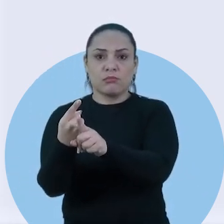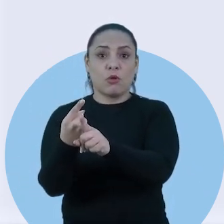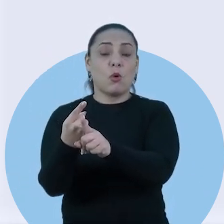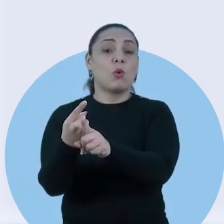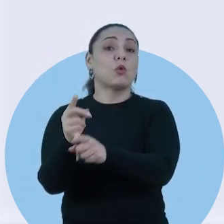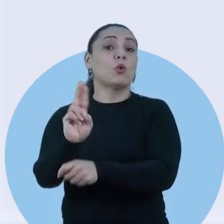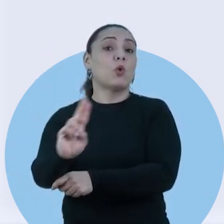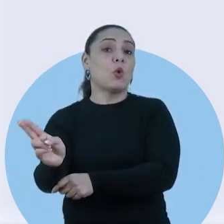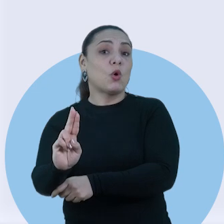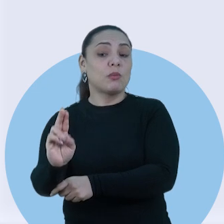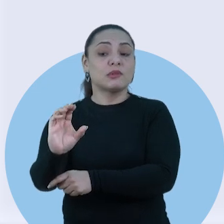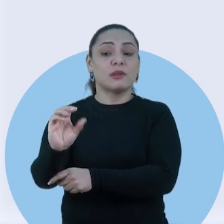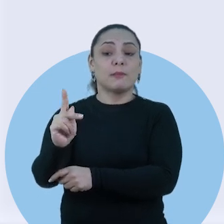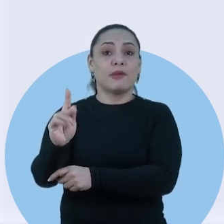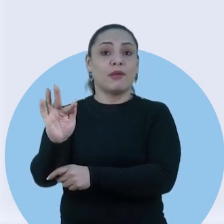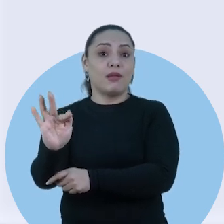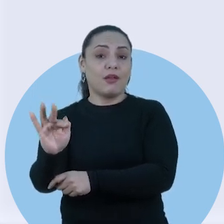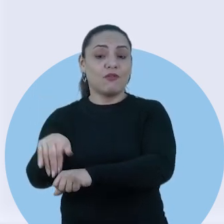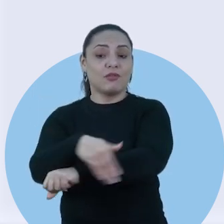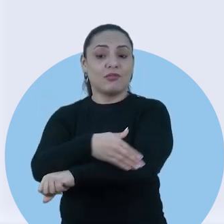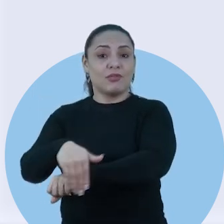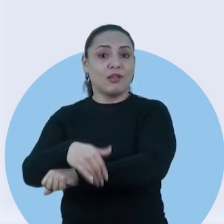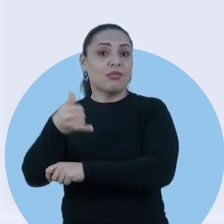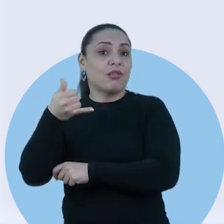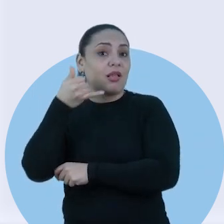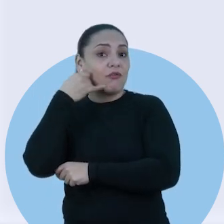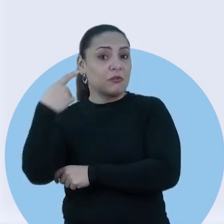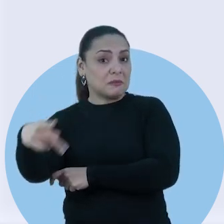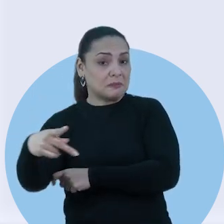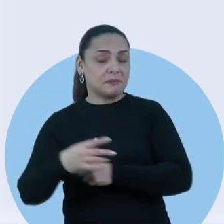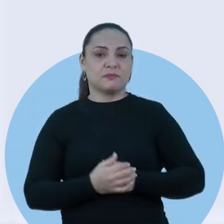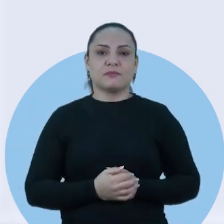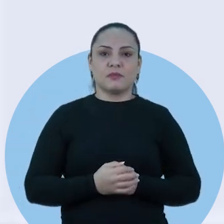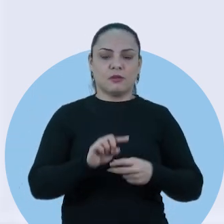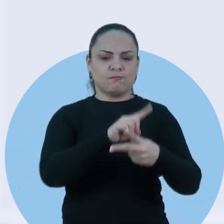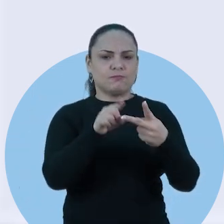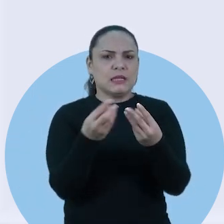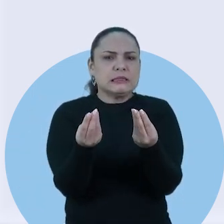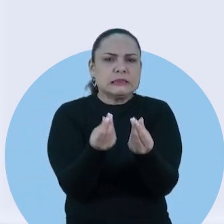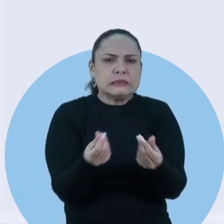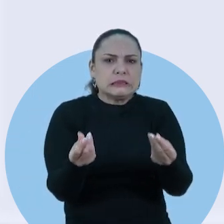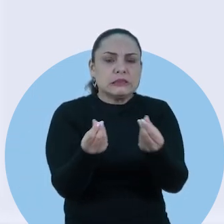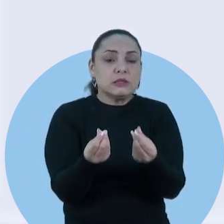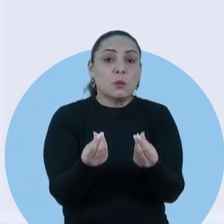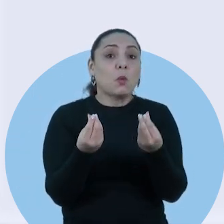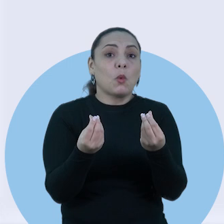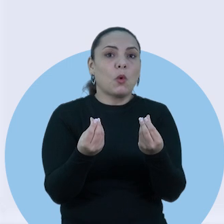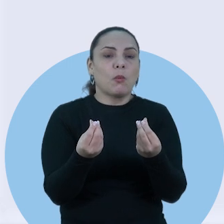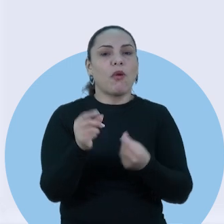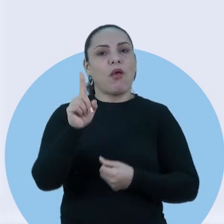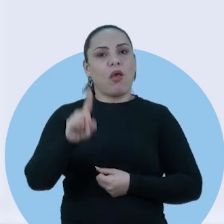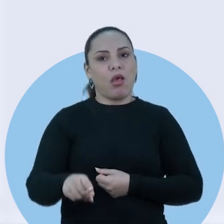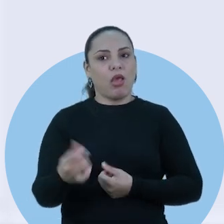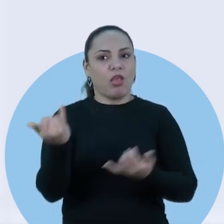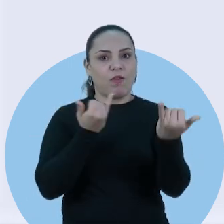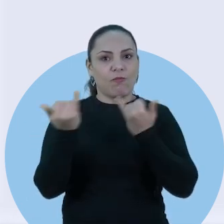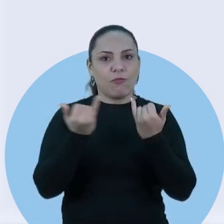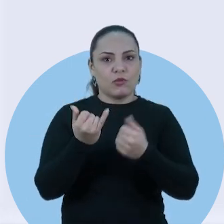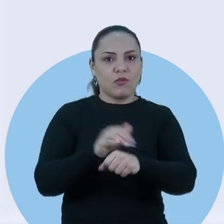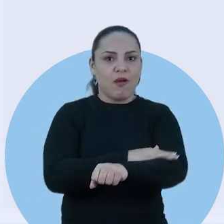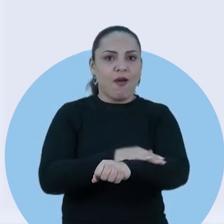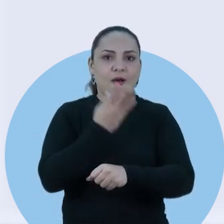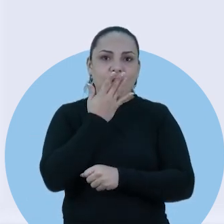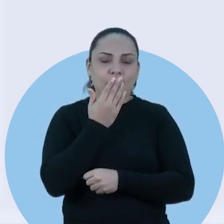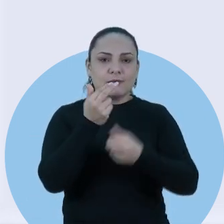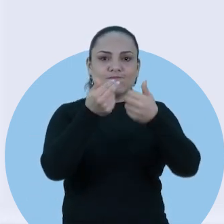ou identificável, com nome, CPF, endereço e telefone. Já os dados pessoais sensíveis incluem dados pessoais